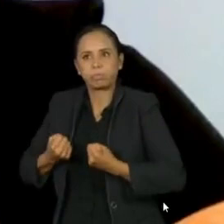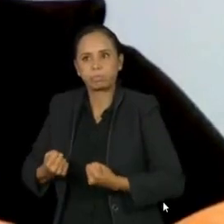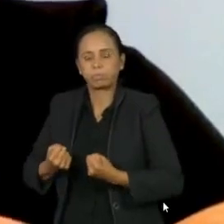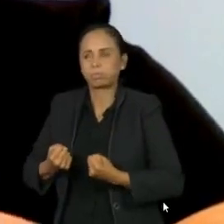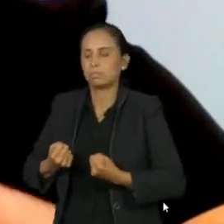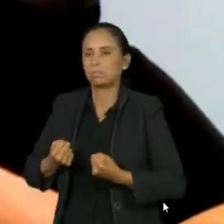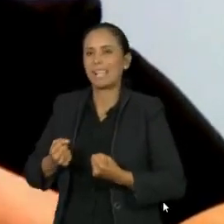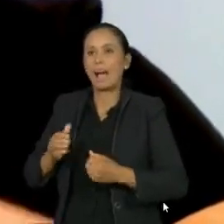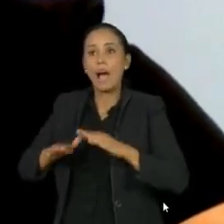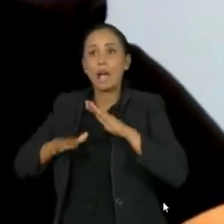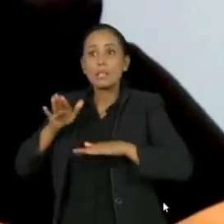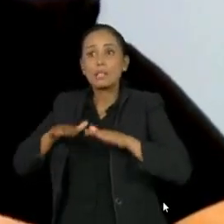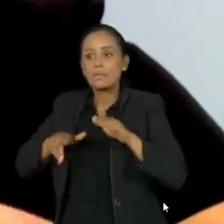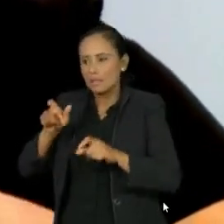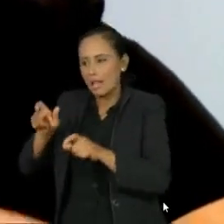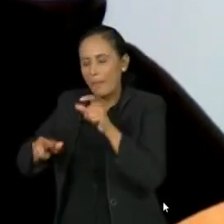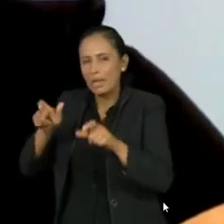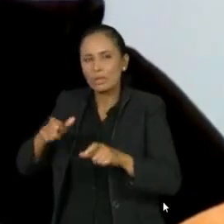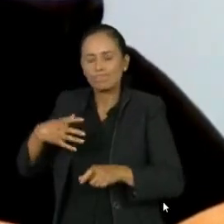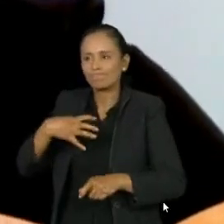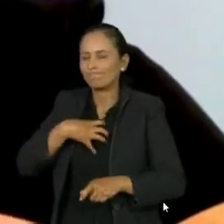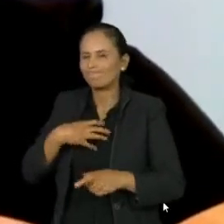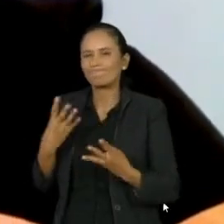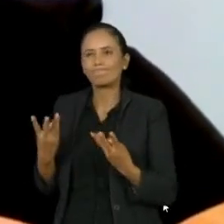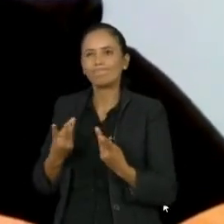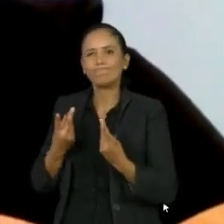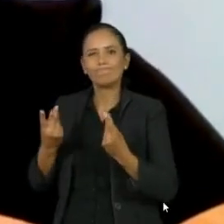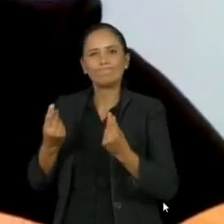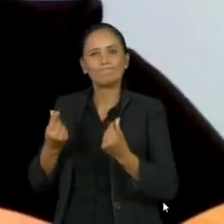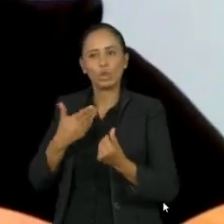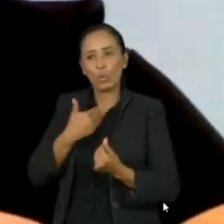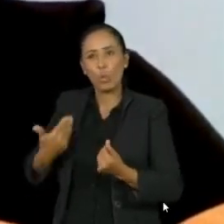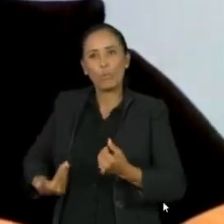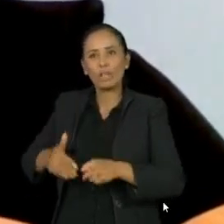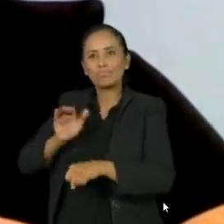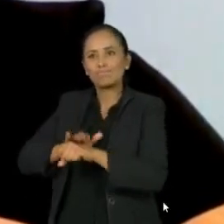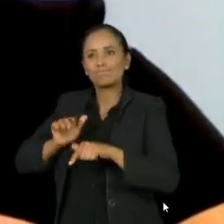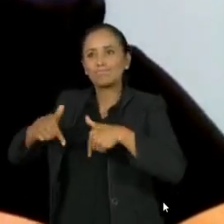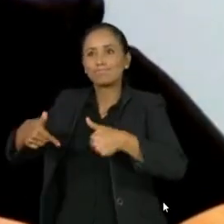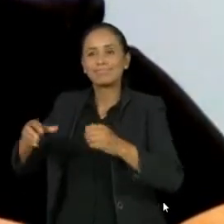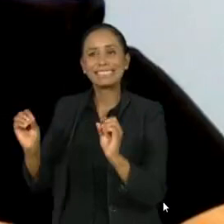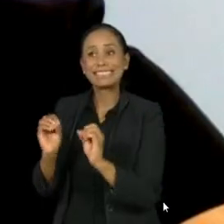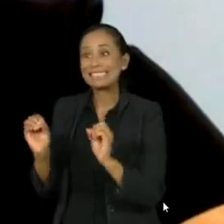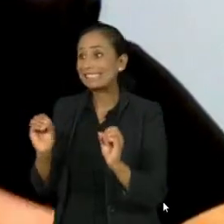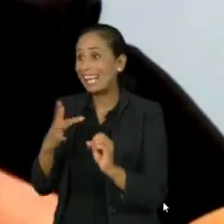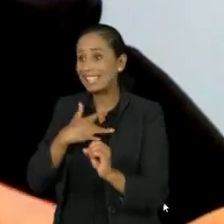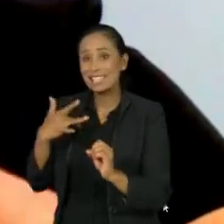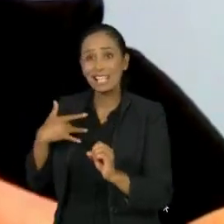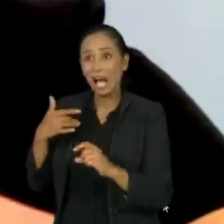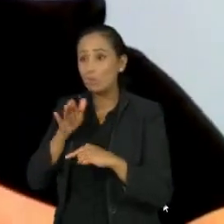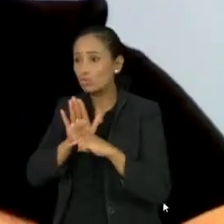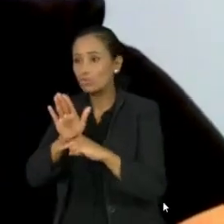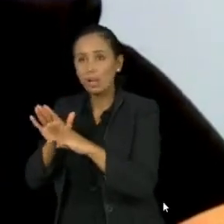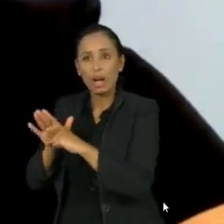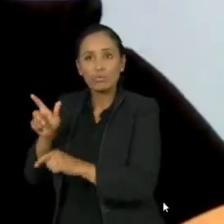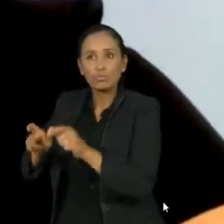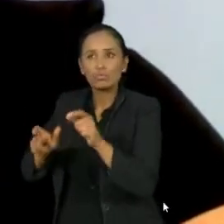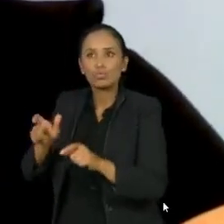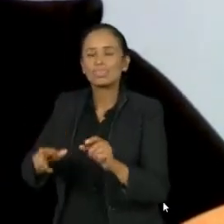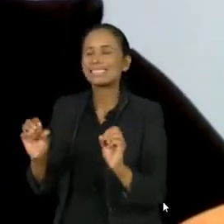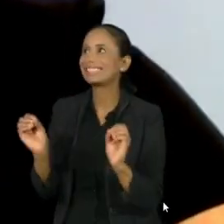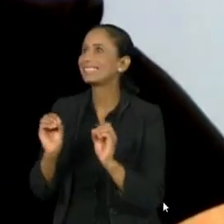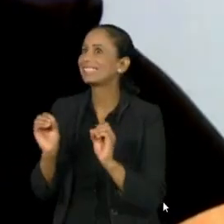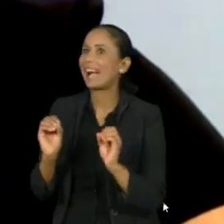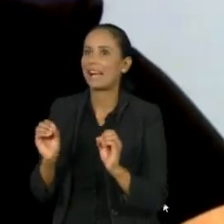uma falta de uma política, até pública, de saúde em relação a isso, né? Quer dizer, se eu, na rede pública, tiver que